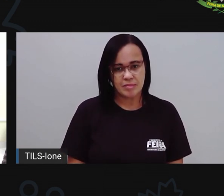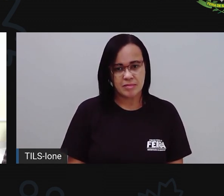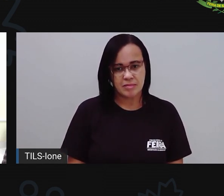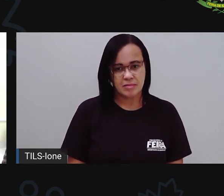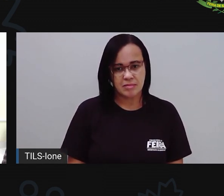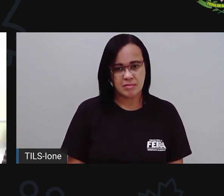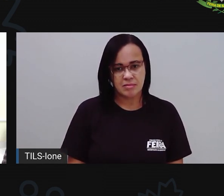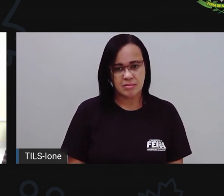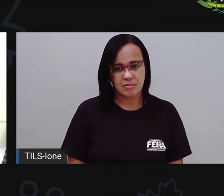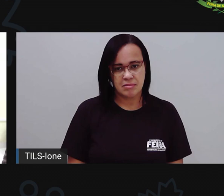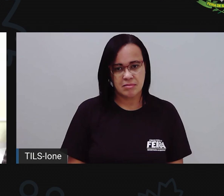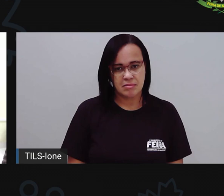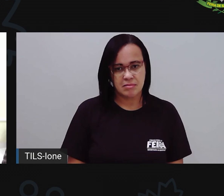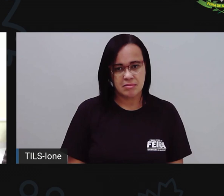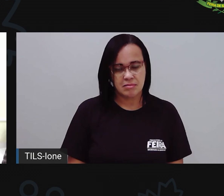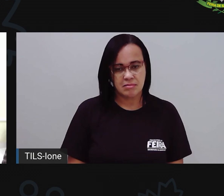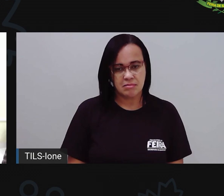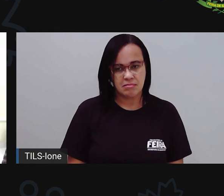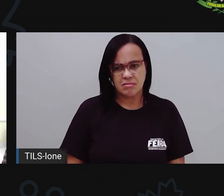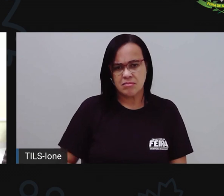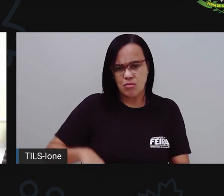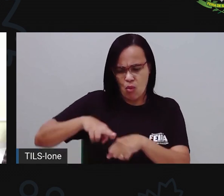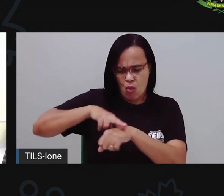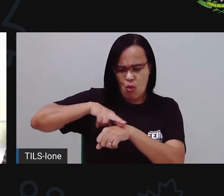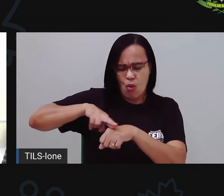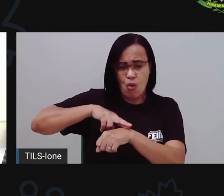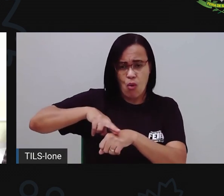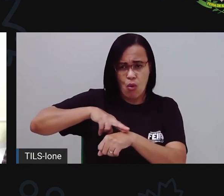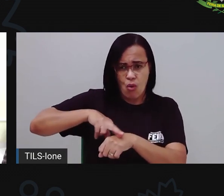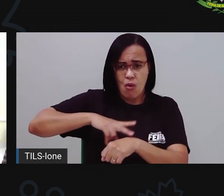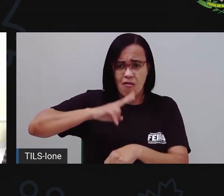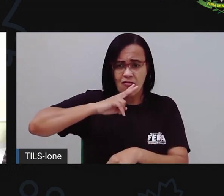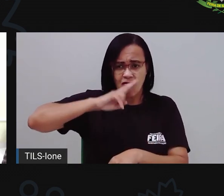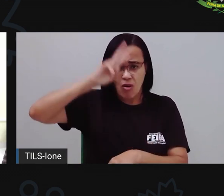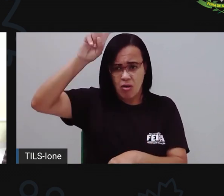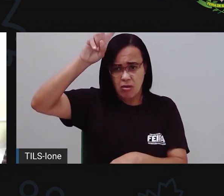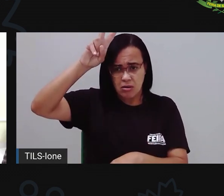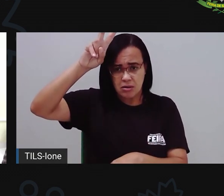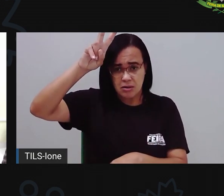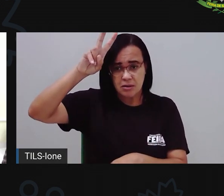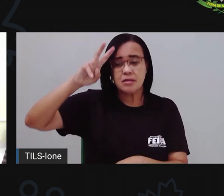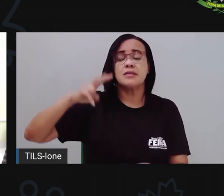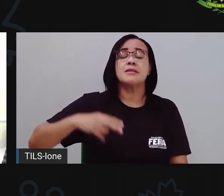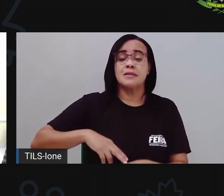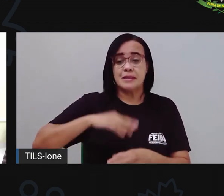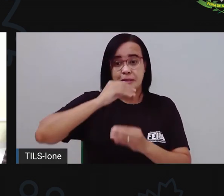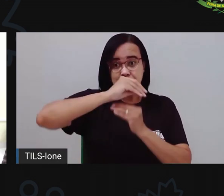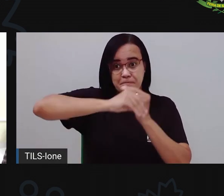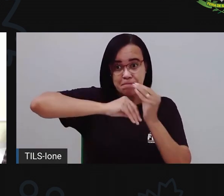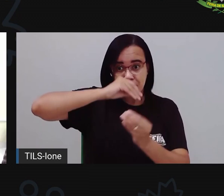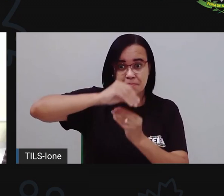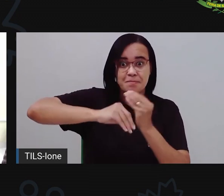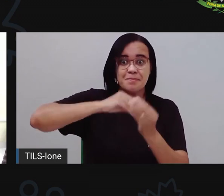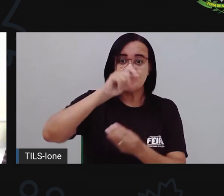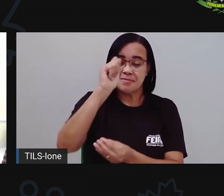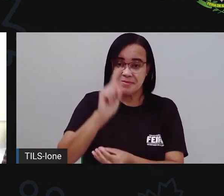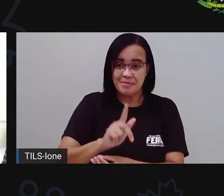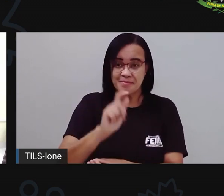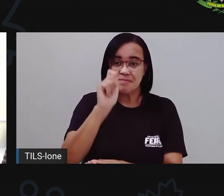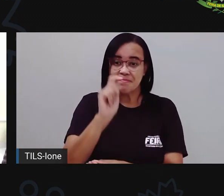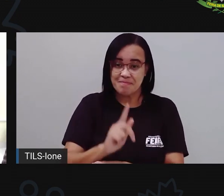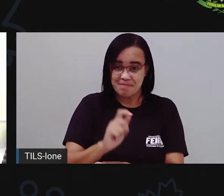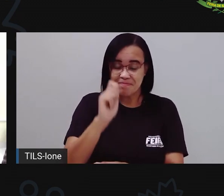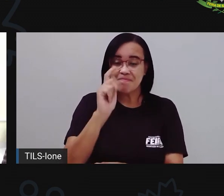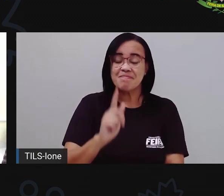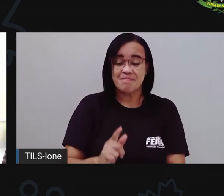Ah, a prova ficou um roxo muito forte. É que eu faço um pouquinho de azul. Aí você vai fazendo as misturinhas de acordo